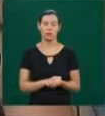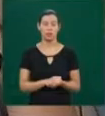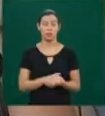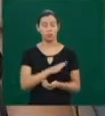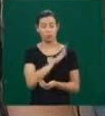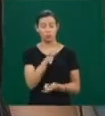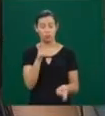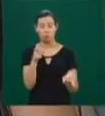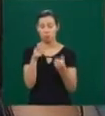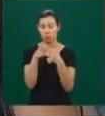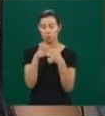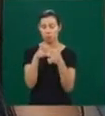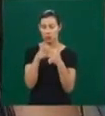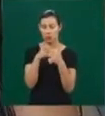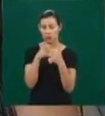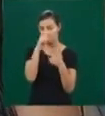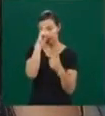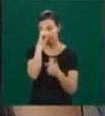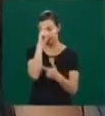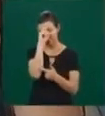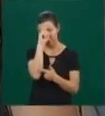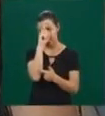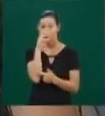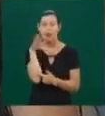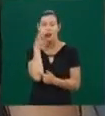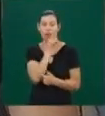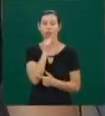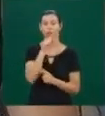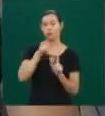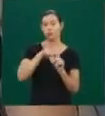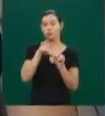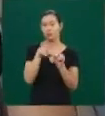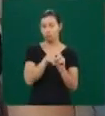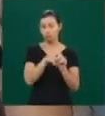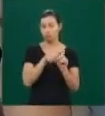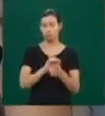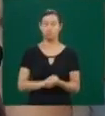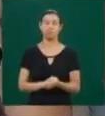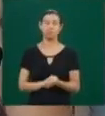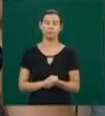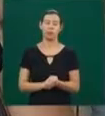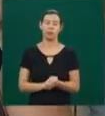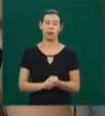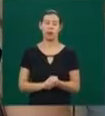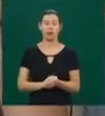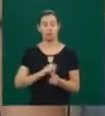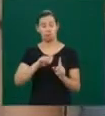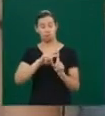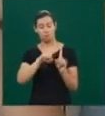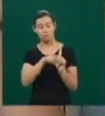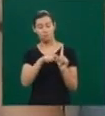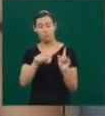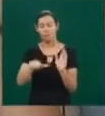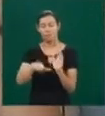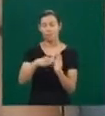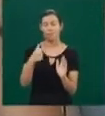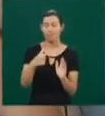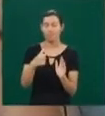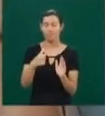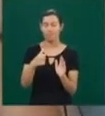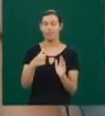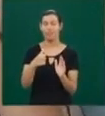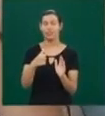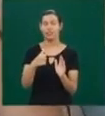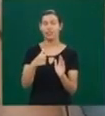na clínica e de cara já ficar grávida. Mas não, aí veio a primeira gravidez, com sucesso, até